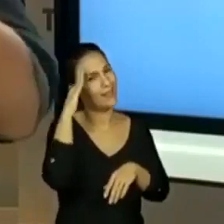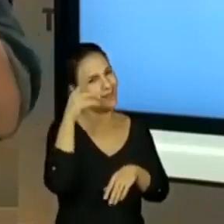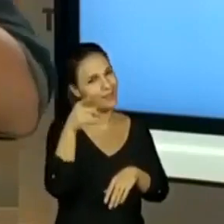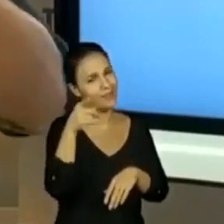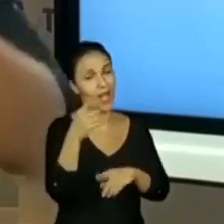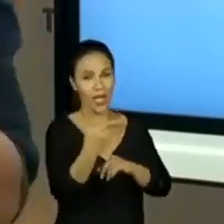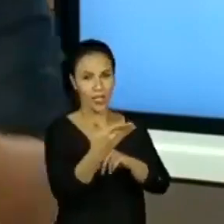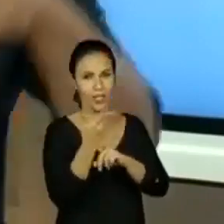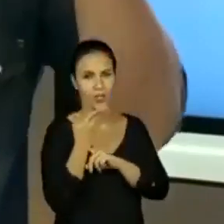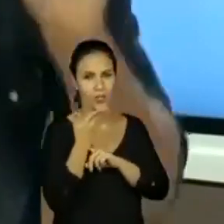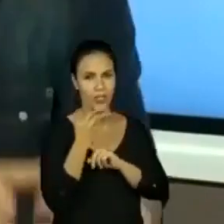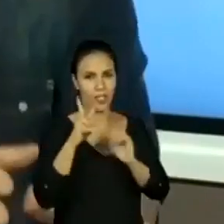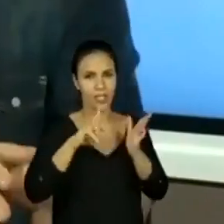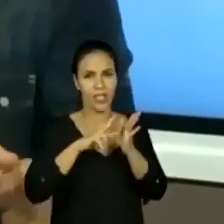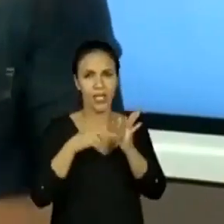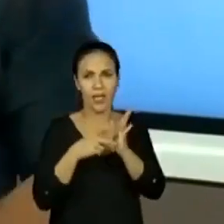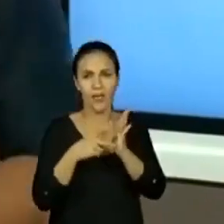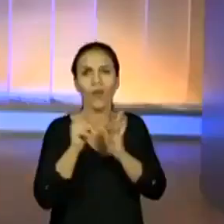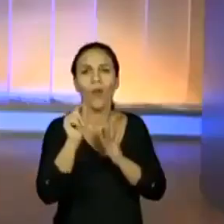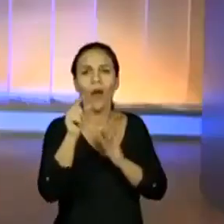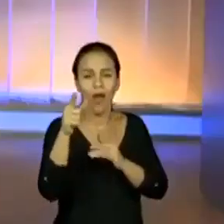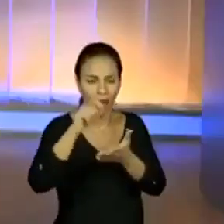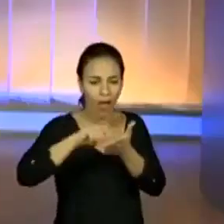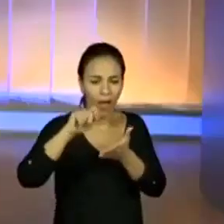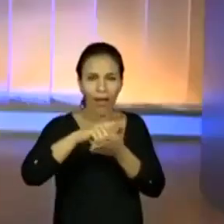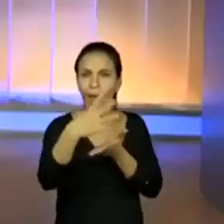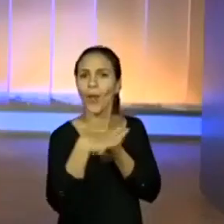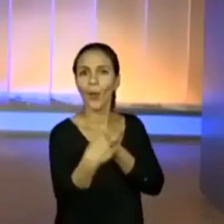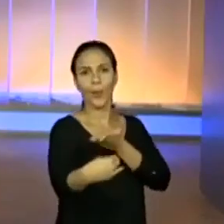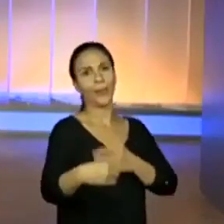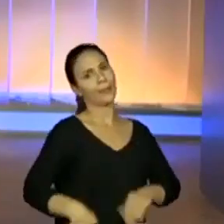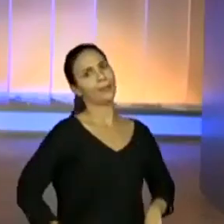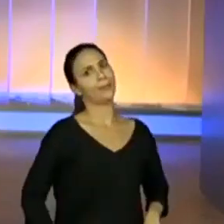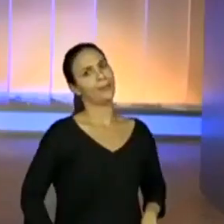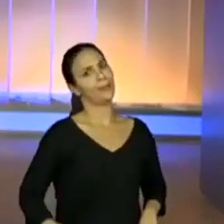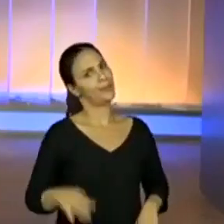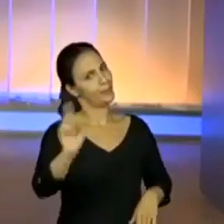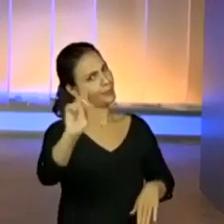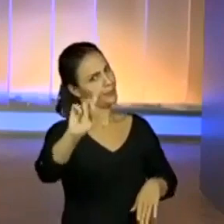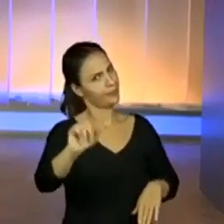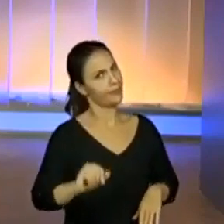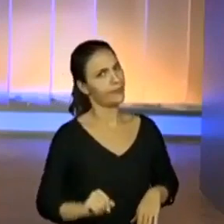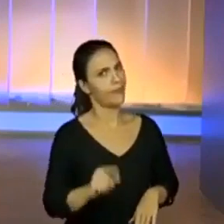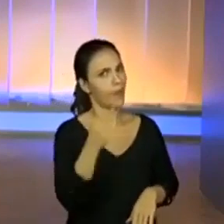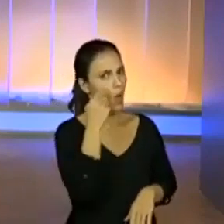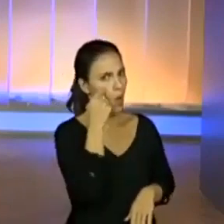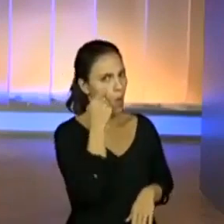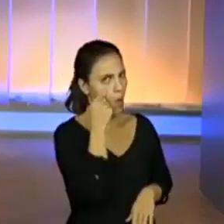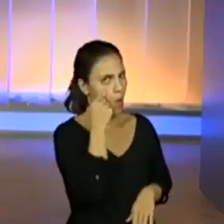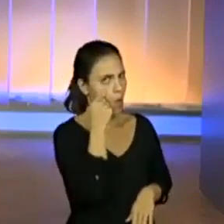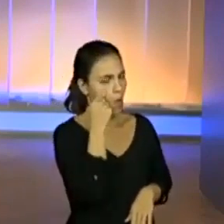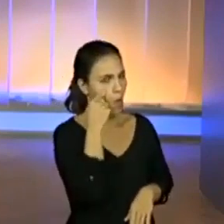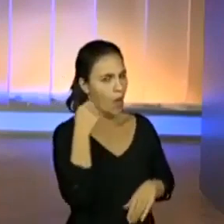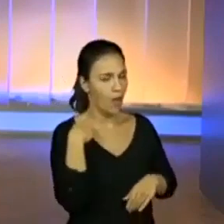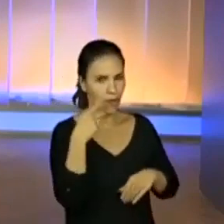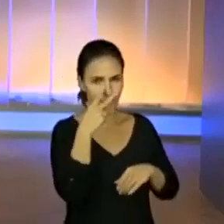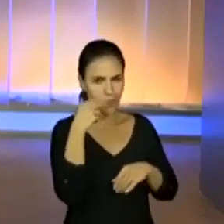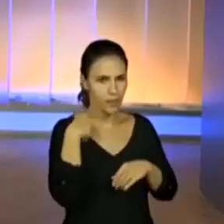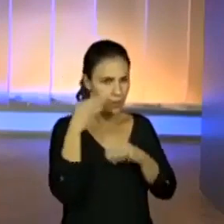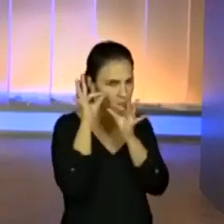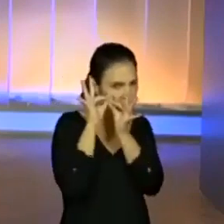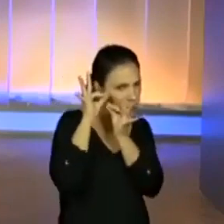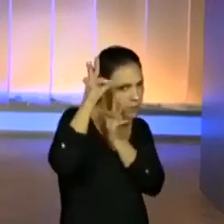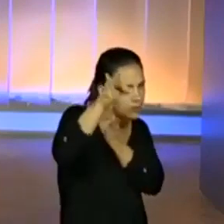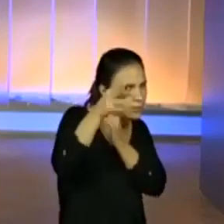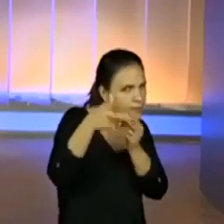assim, me ajuda, você faz. Eles fazem igualzinho você. Você, ó, ó, eu tenho óculos para ver além da tela,